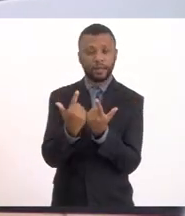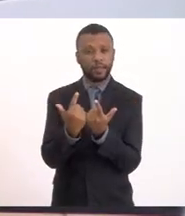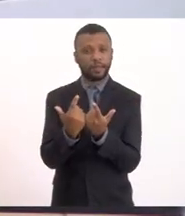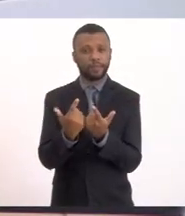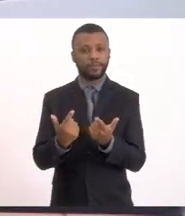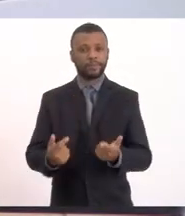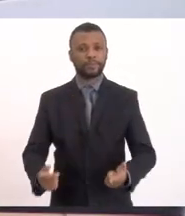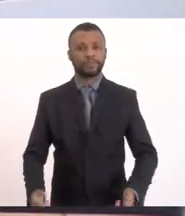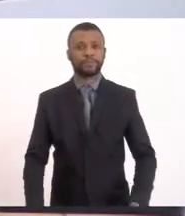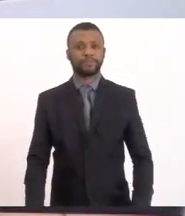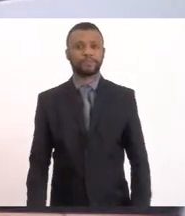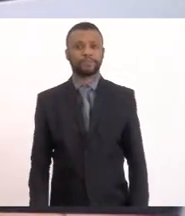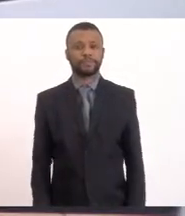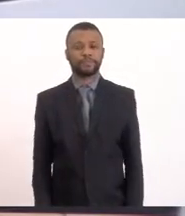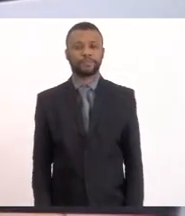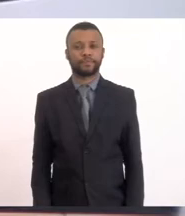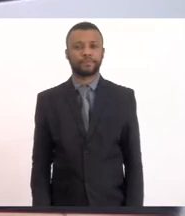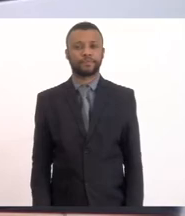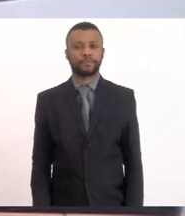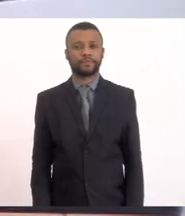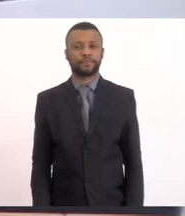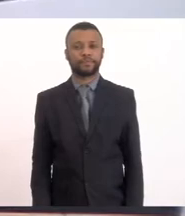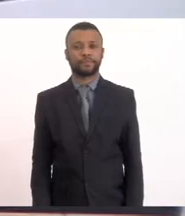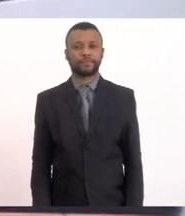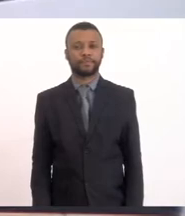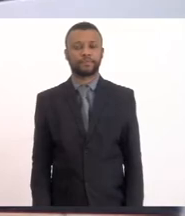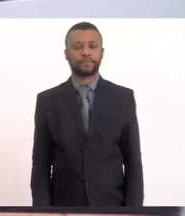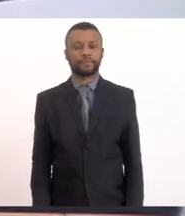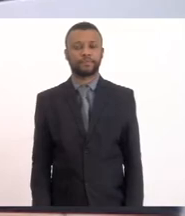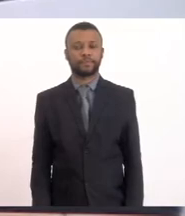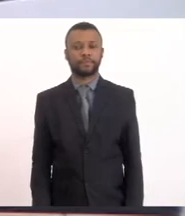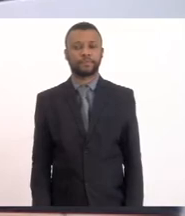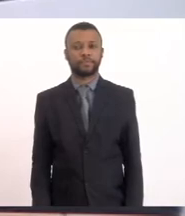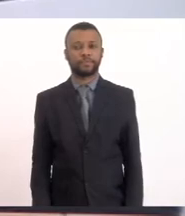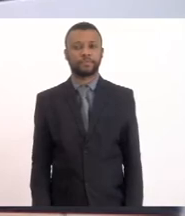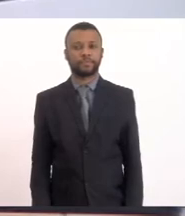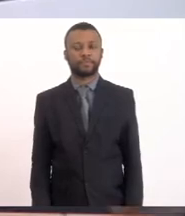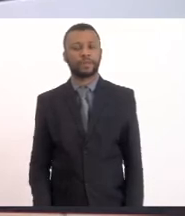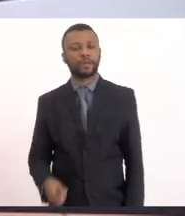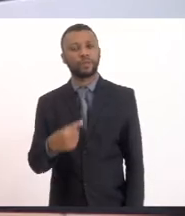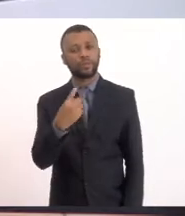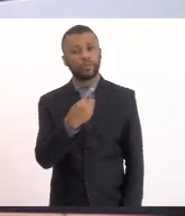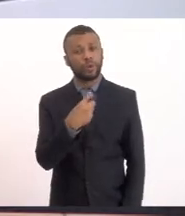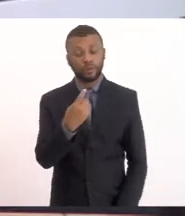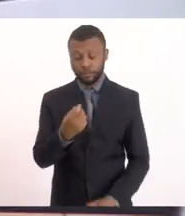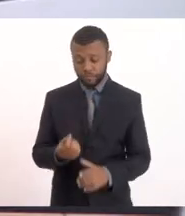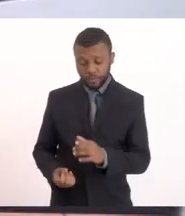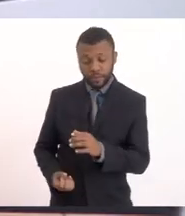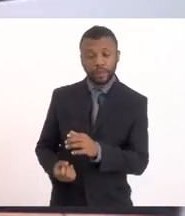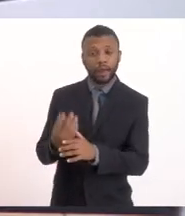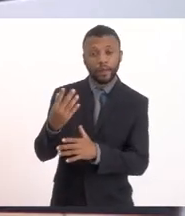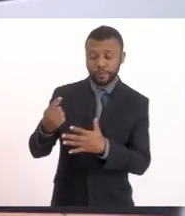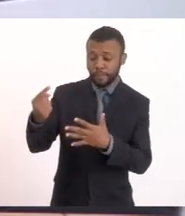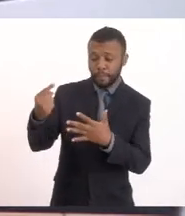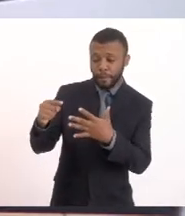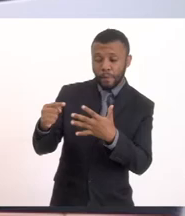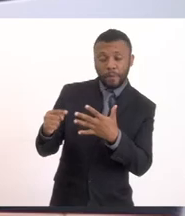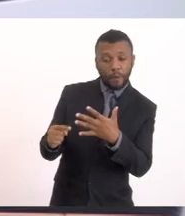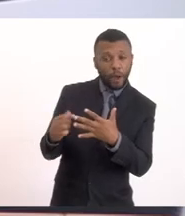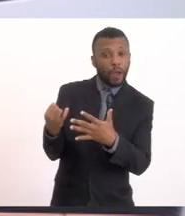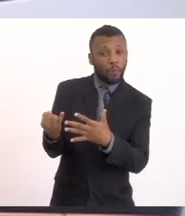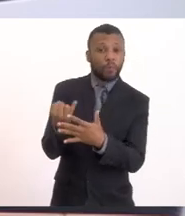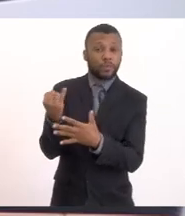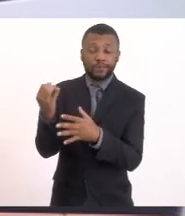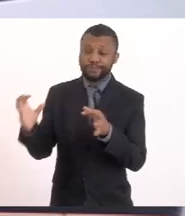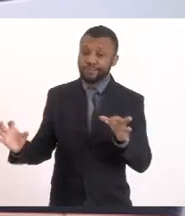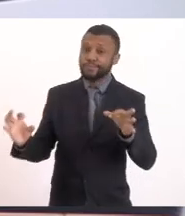e criar pontos suficientes de sustentabilidade para as lagoas, todos os